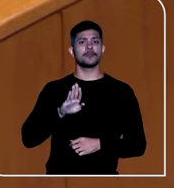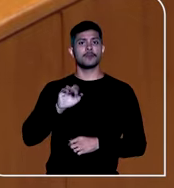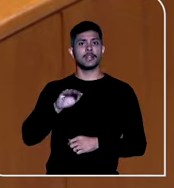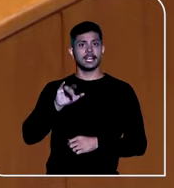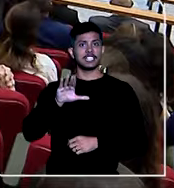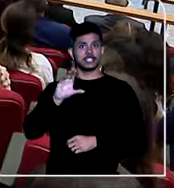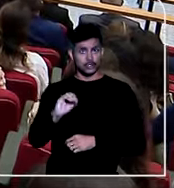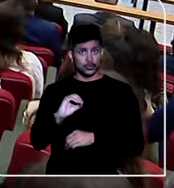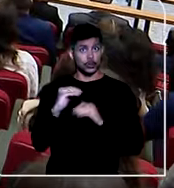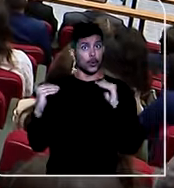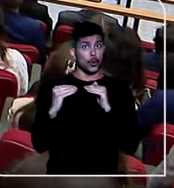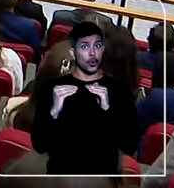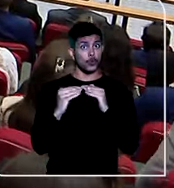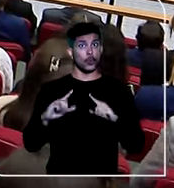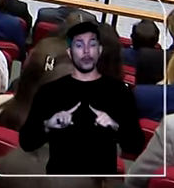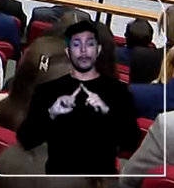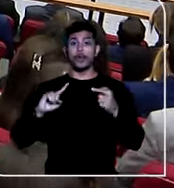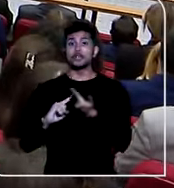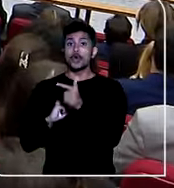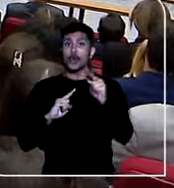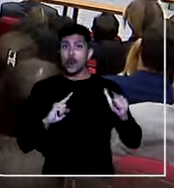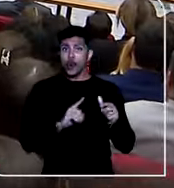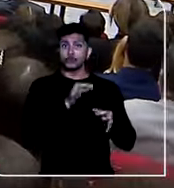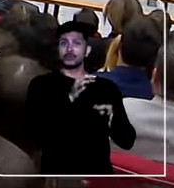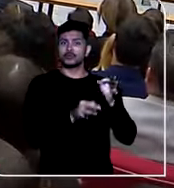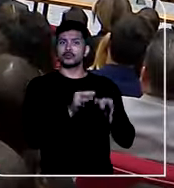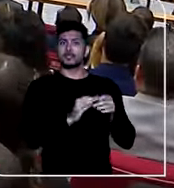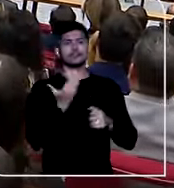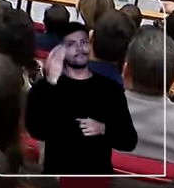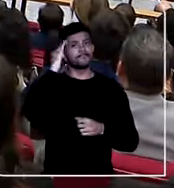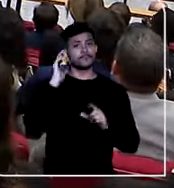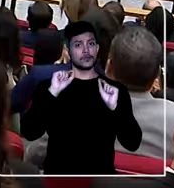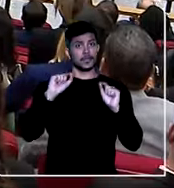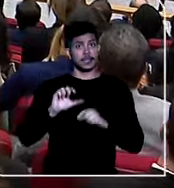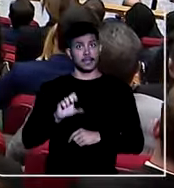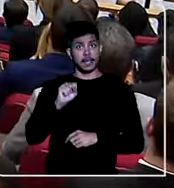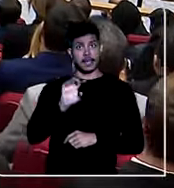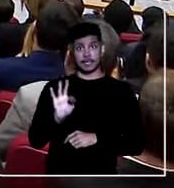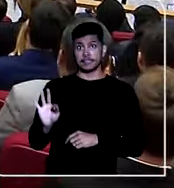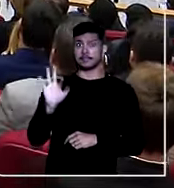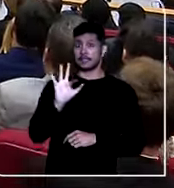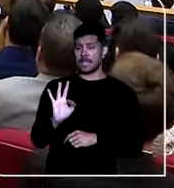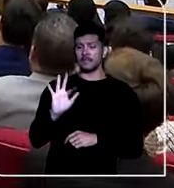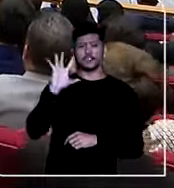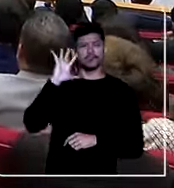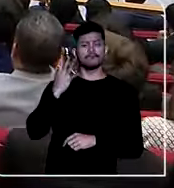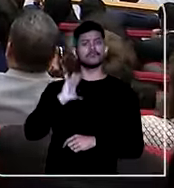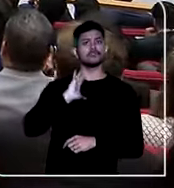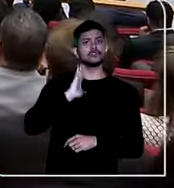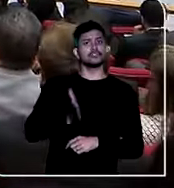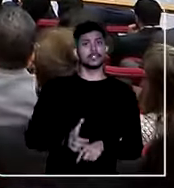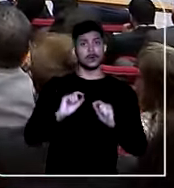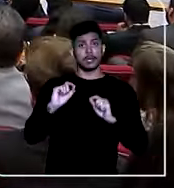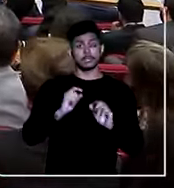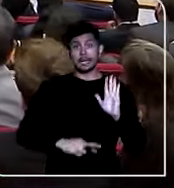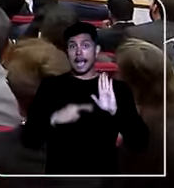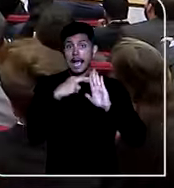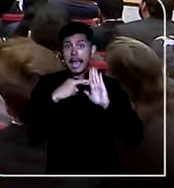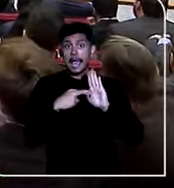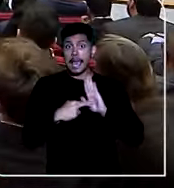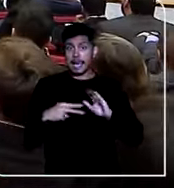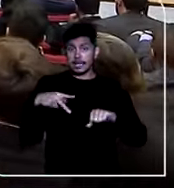Gonçalves, mas prevaleceu na corte o entendimento de que o Supremo Tribunal Federal já decidiu que as normas sobre